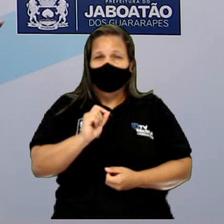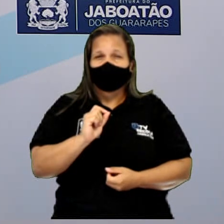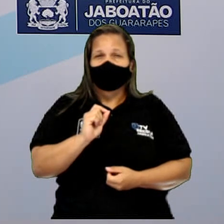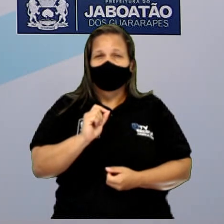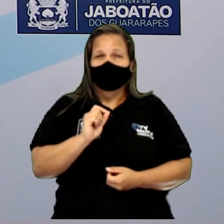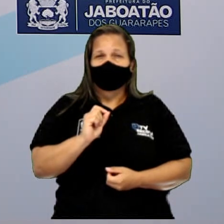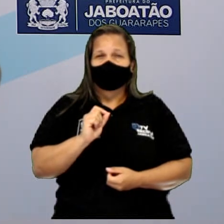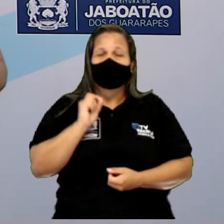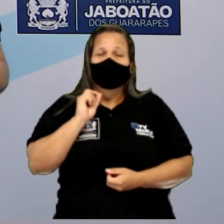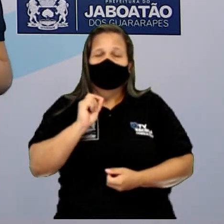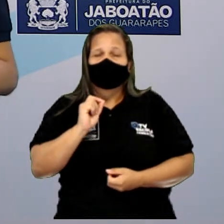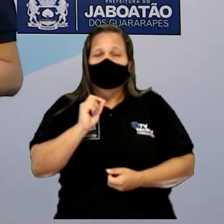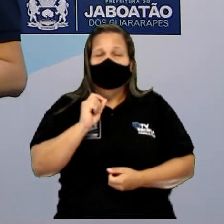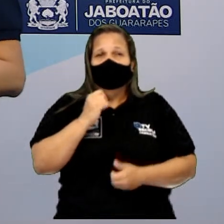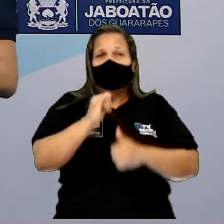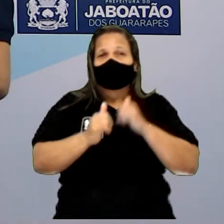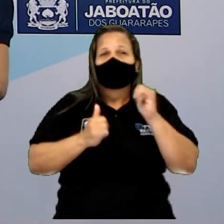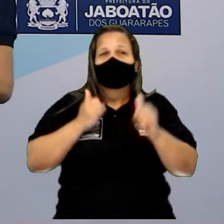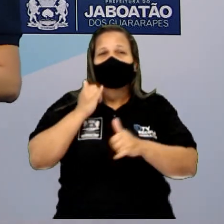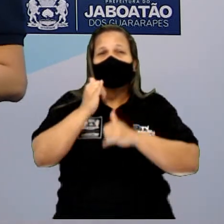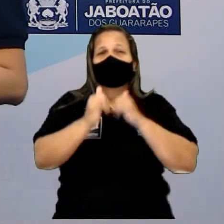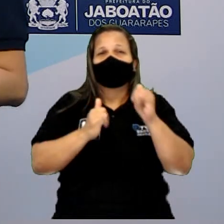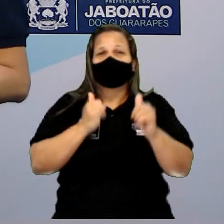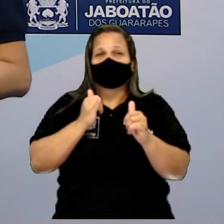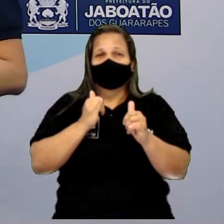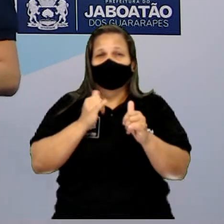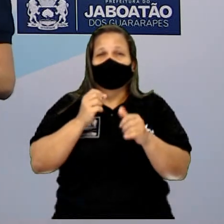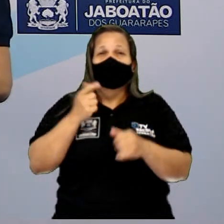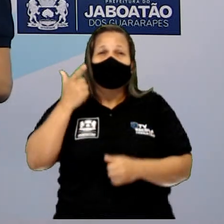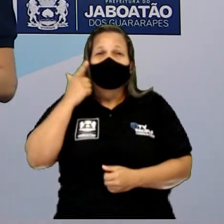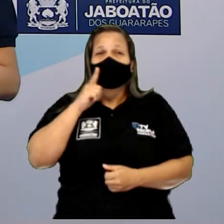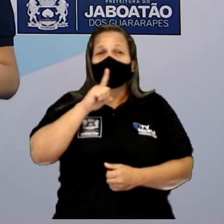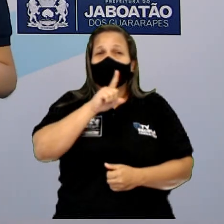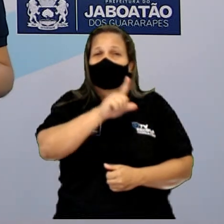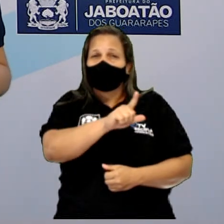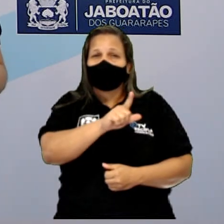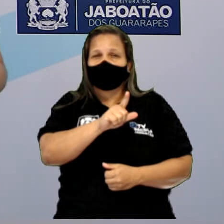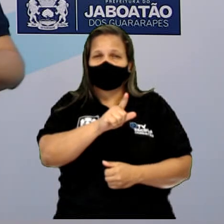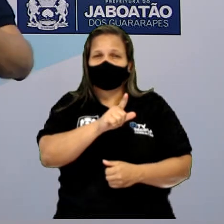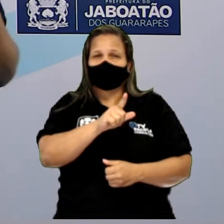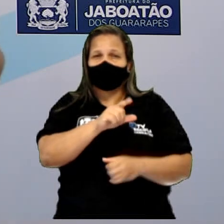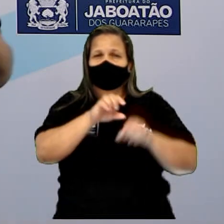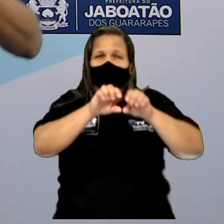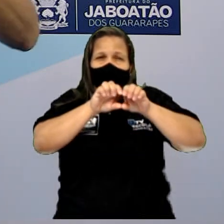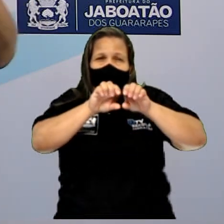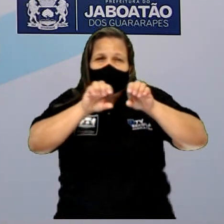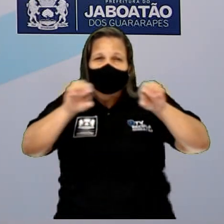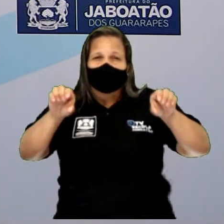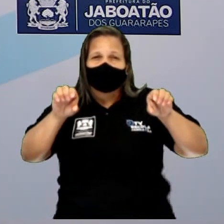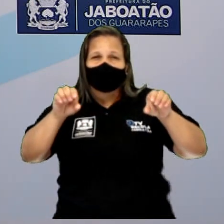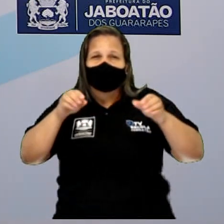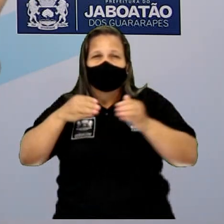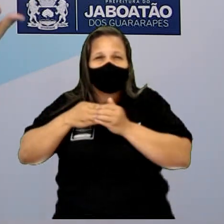exemplo que a gente tem aqui no slide é o quê? São o que a gente chama de solução de água